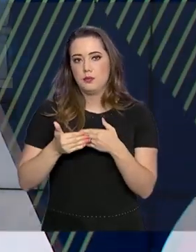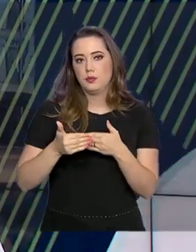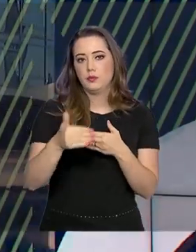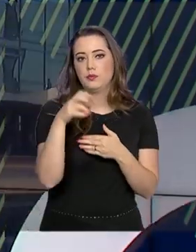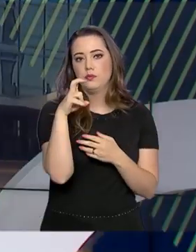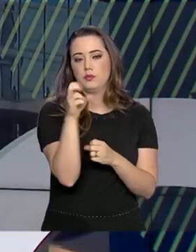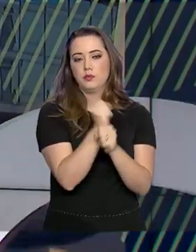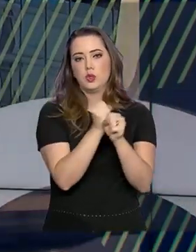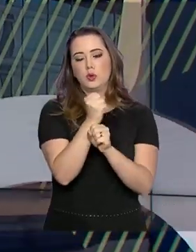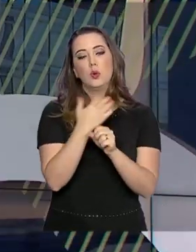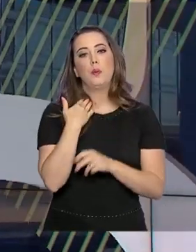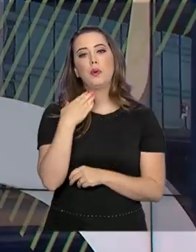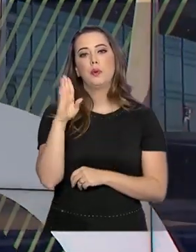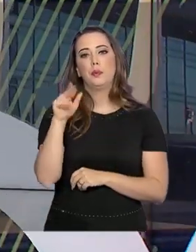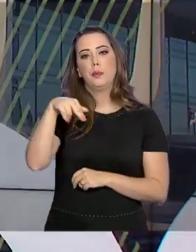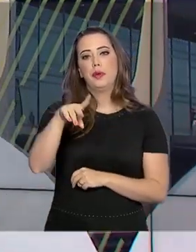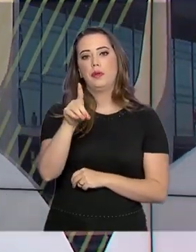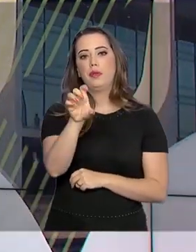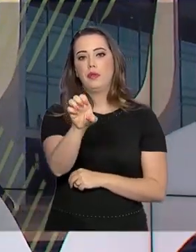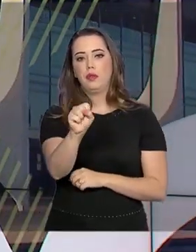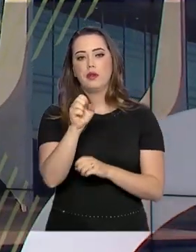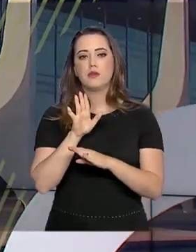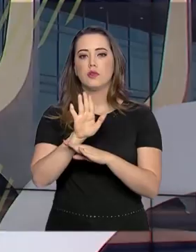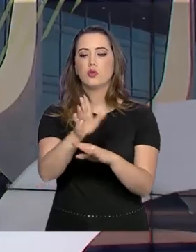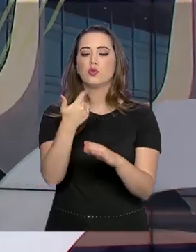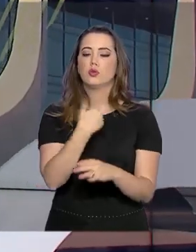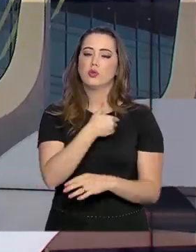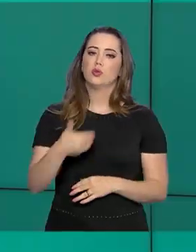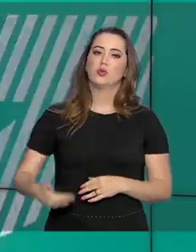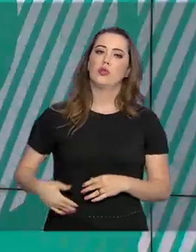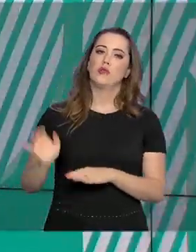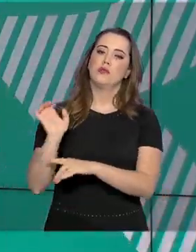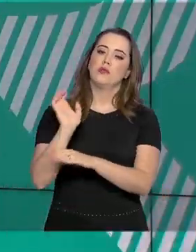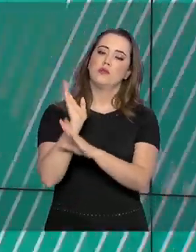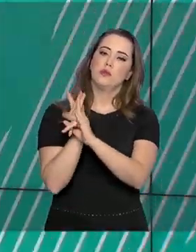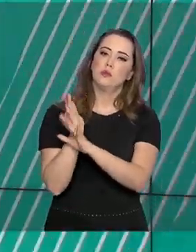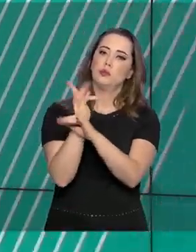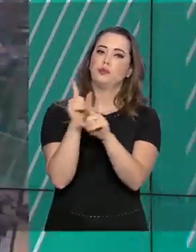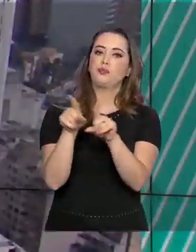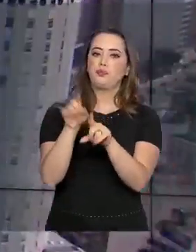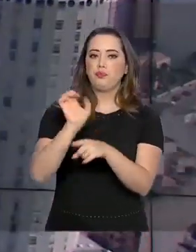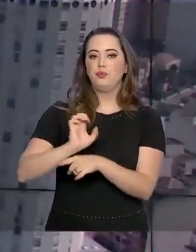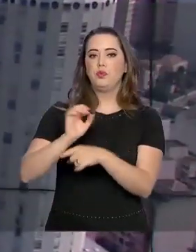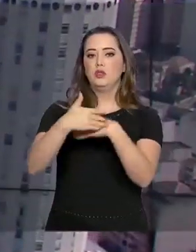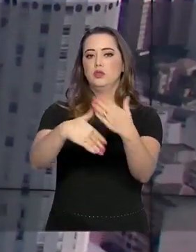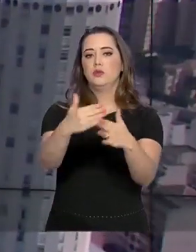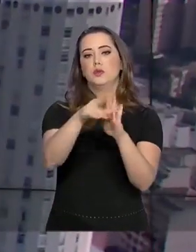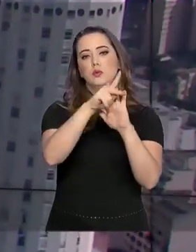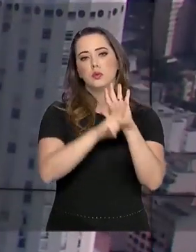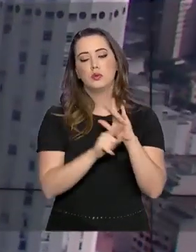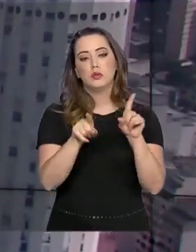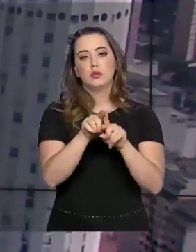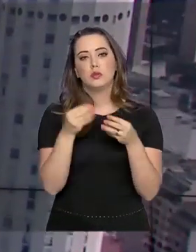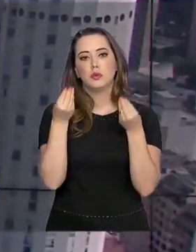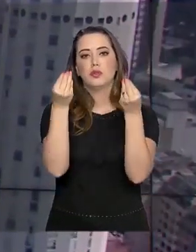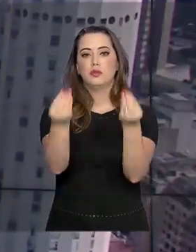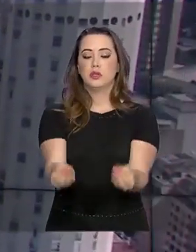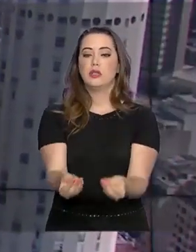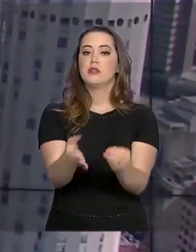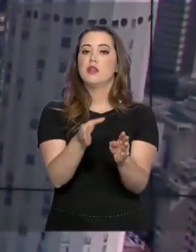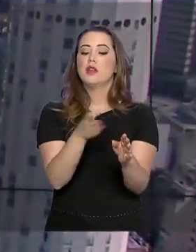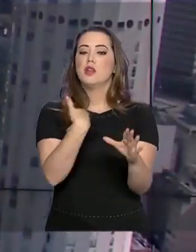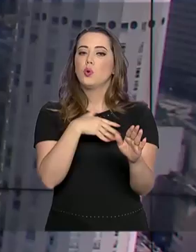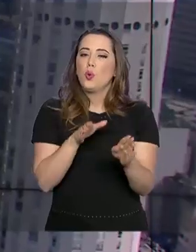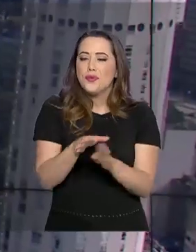O BNDES vai ajudar os governos municipais e estaduais a desenvolverem os projetos, além de oferecer uma consultoria